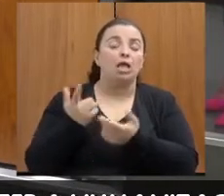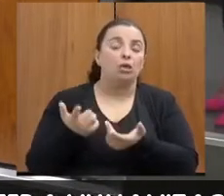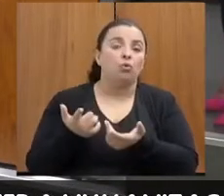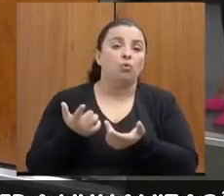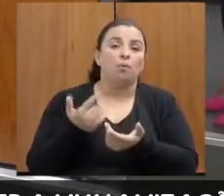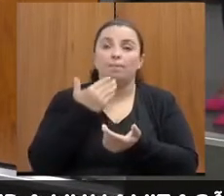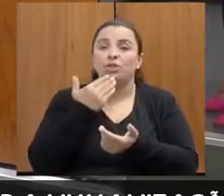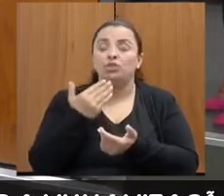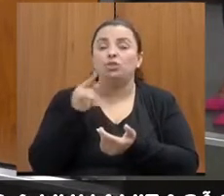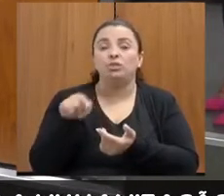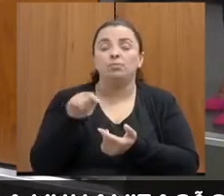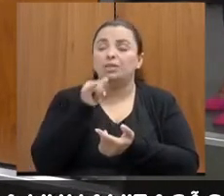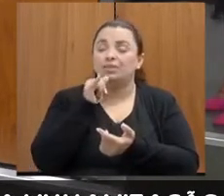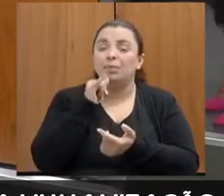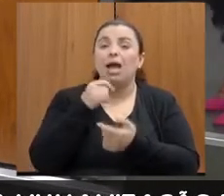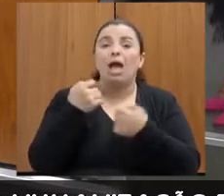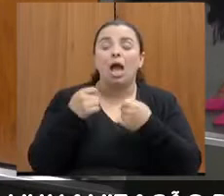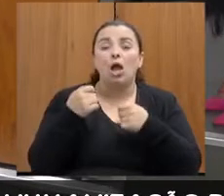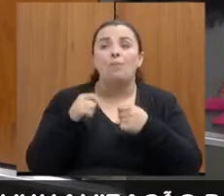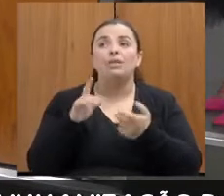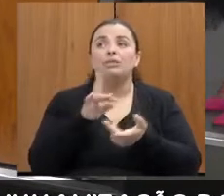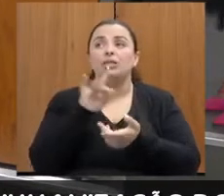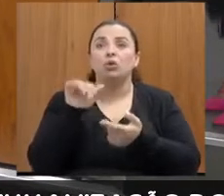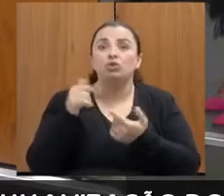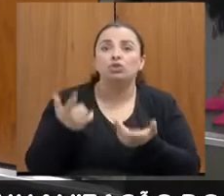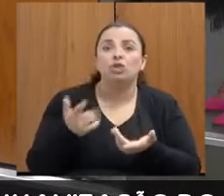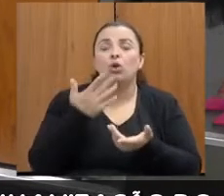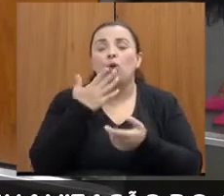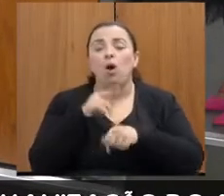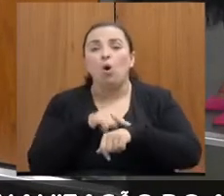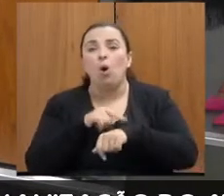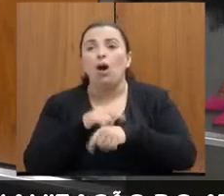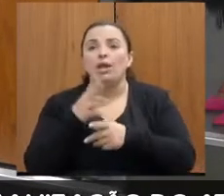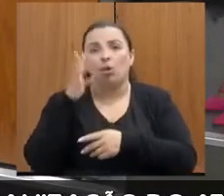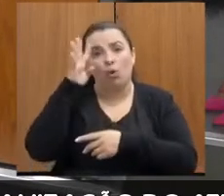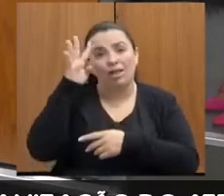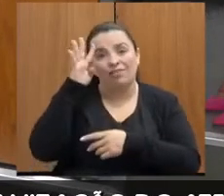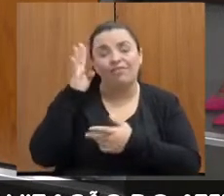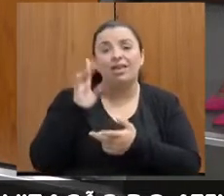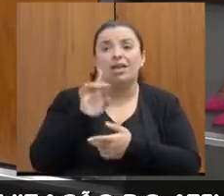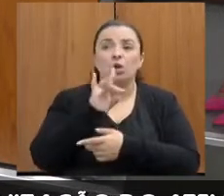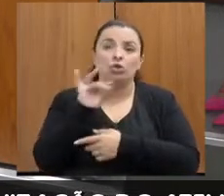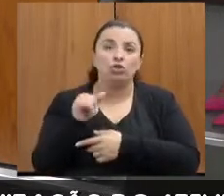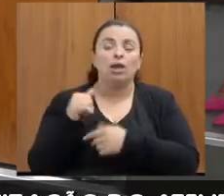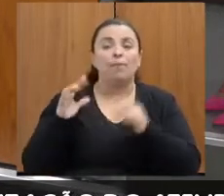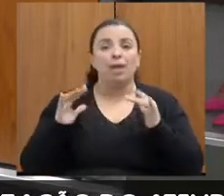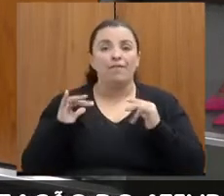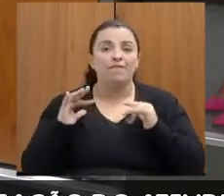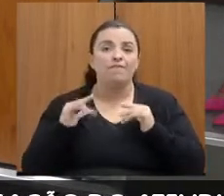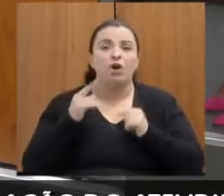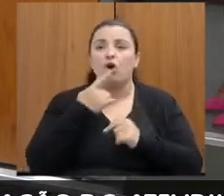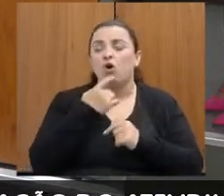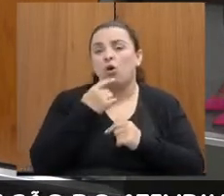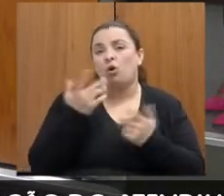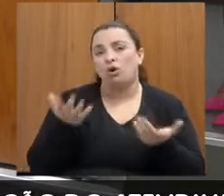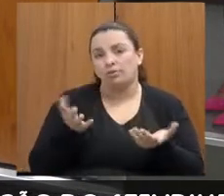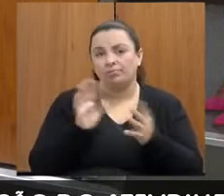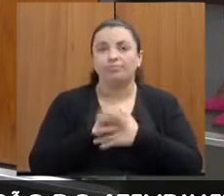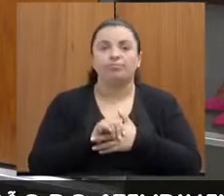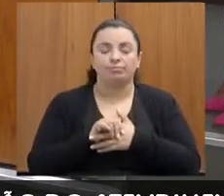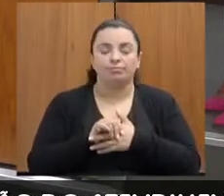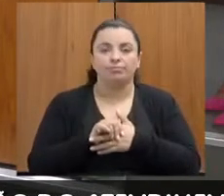preciso ser atendida naquele dia e hora e não é hoje, quero ser quarta-feira que é o dia que eu tenho uma folga, por exemplo. Então, gente criou essa agenda